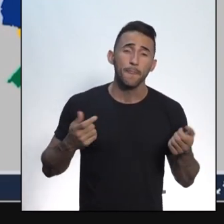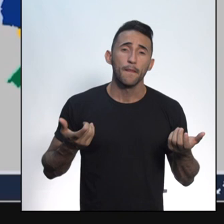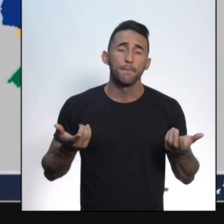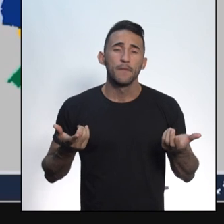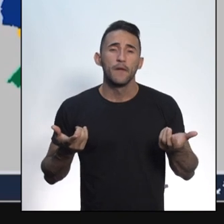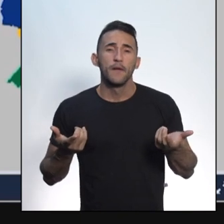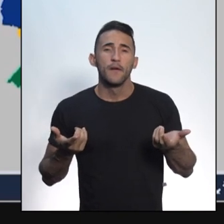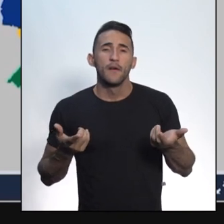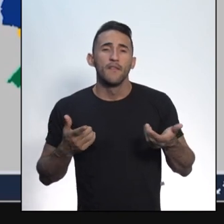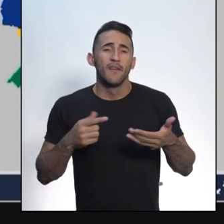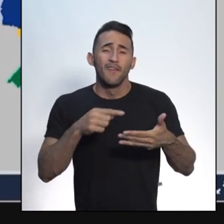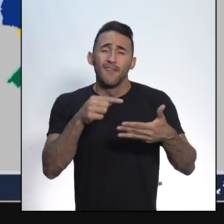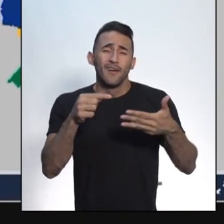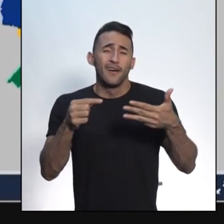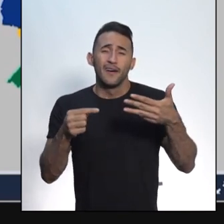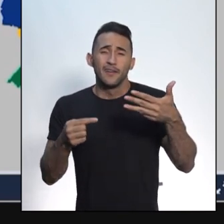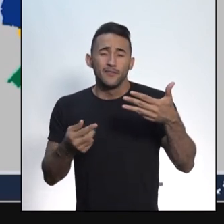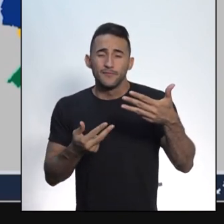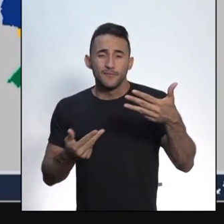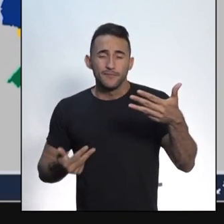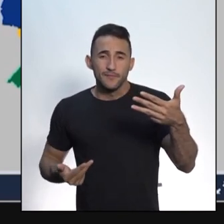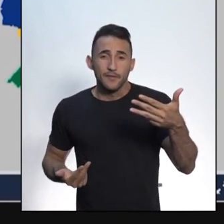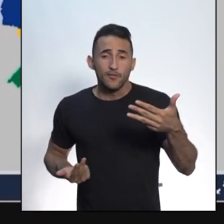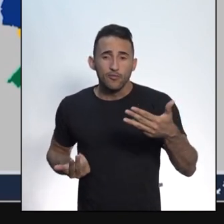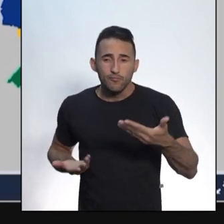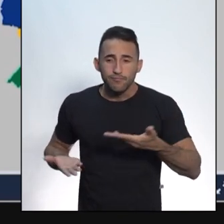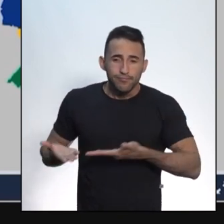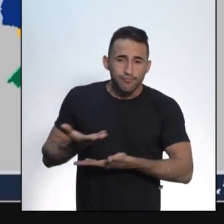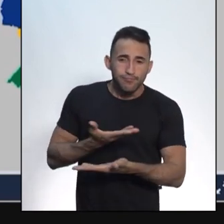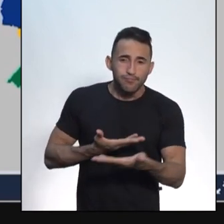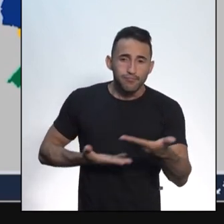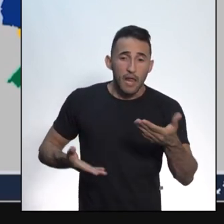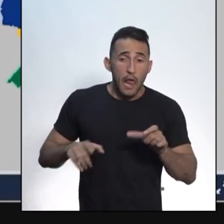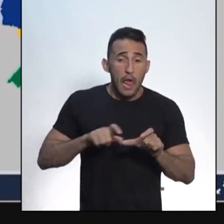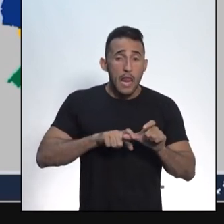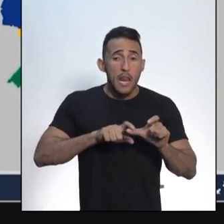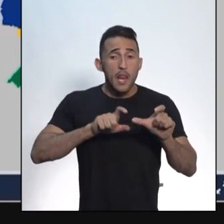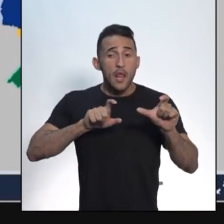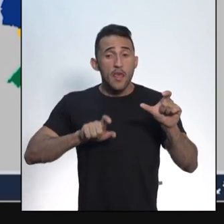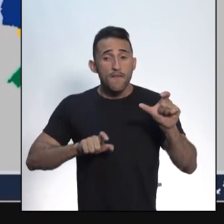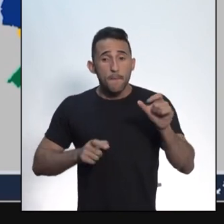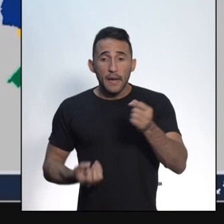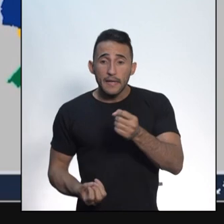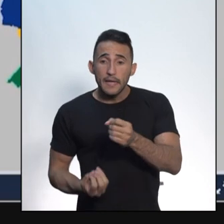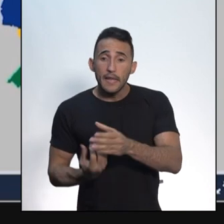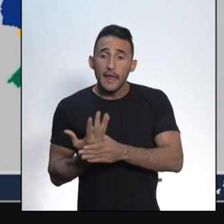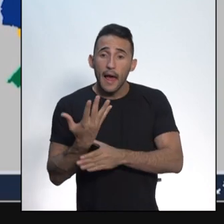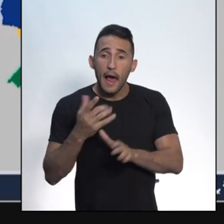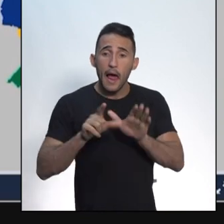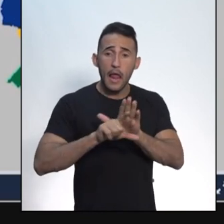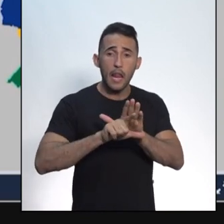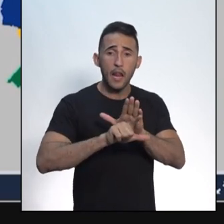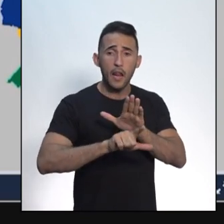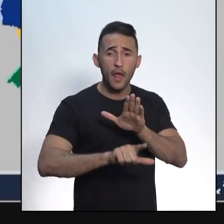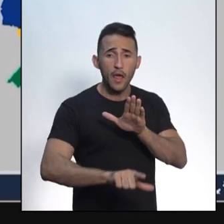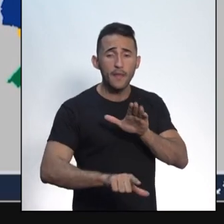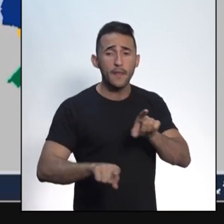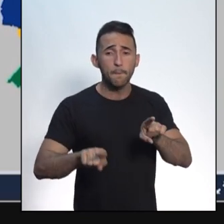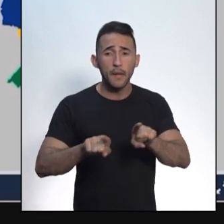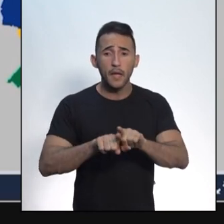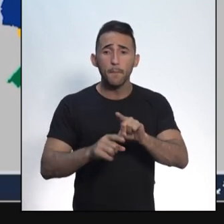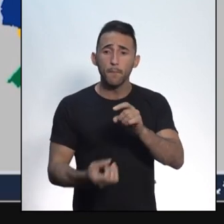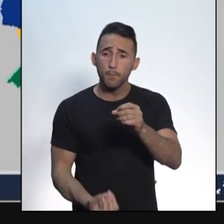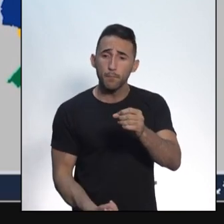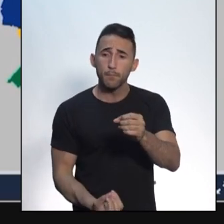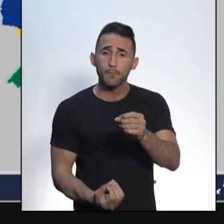das atividades coletivas. Elas têm autonomia, elas têm liberdade para produzir essas